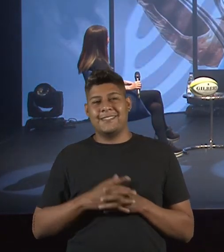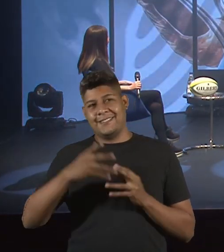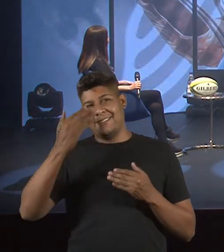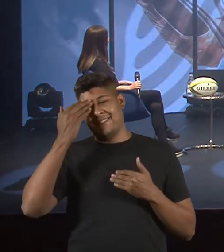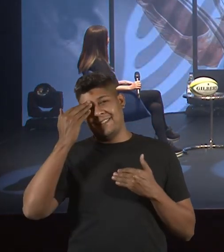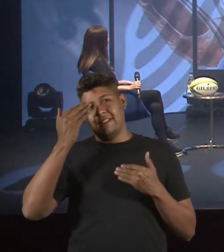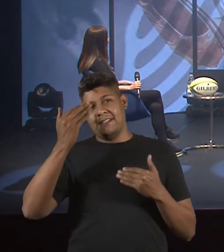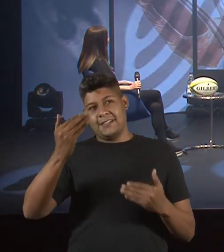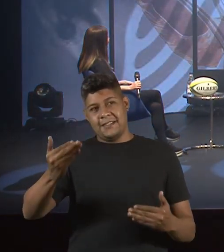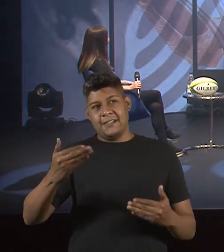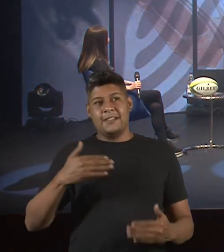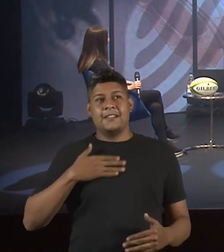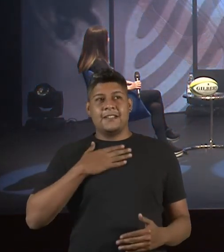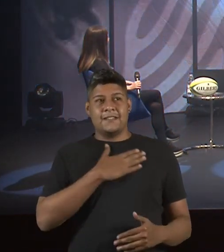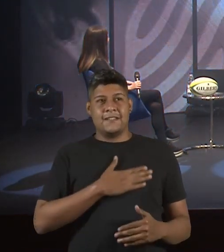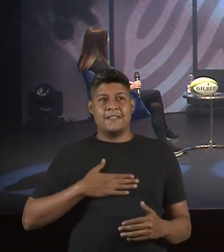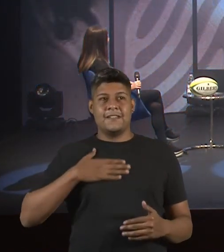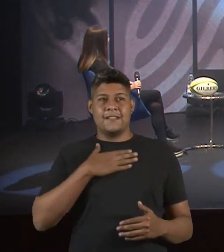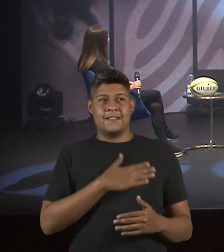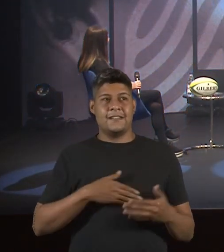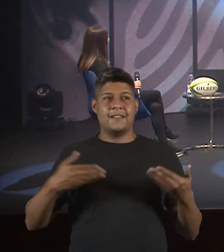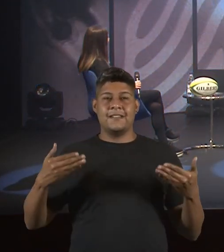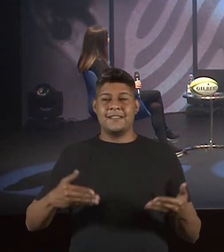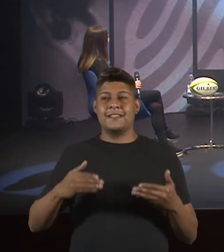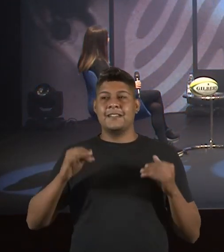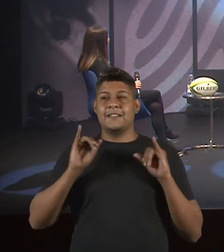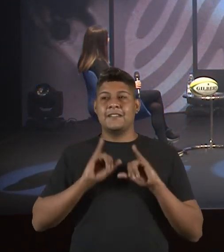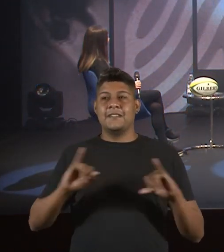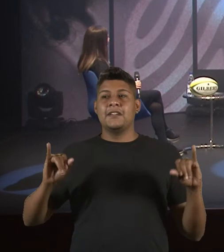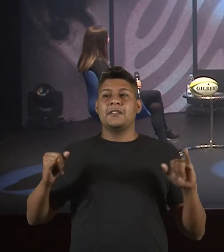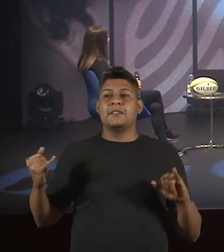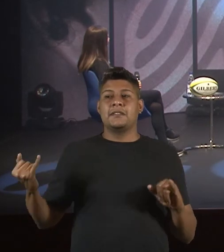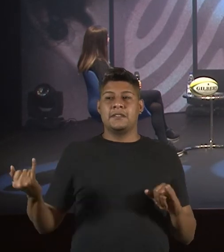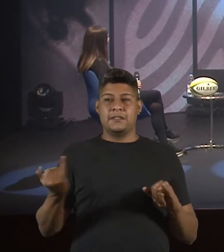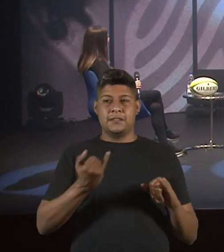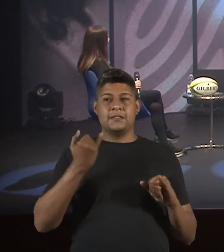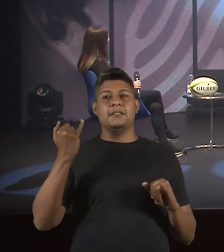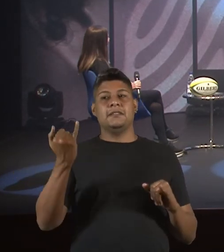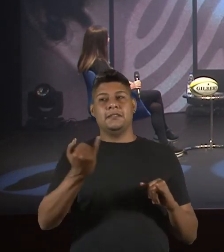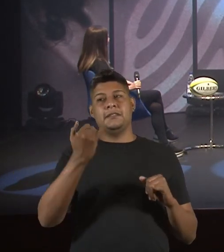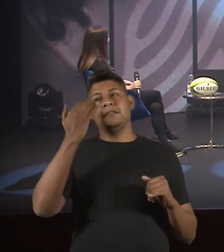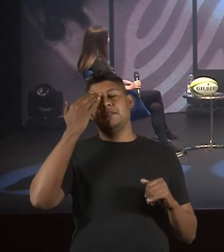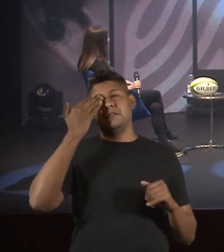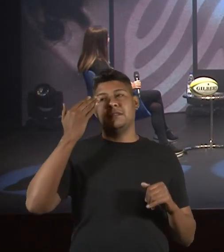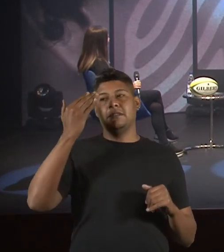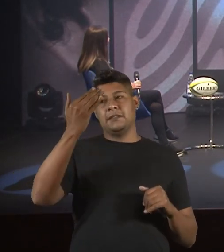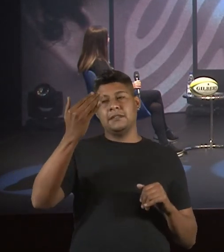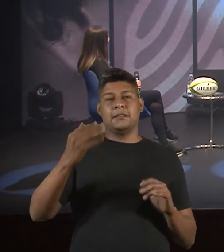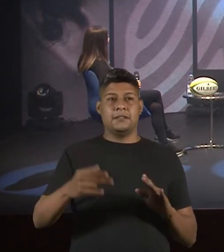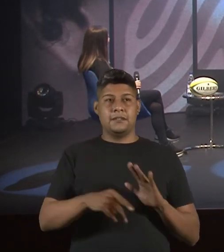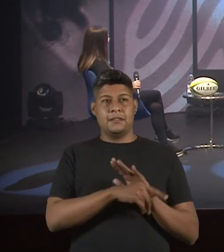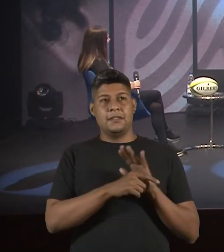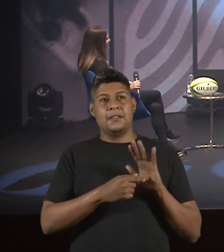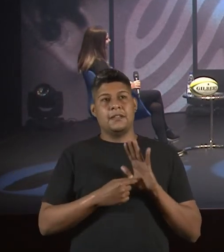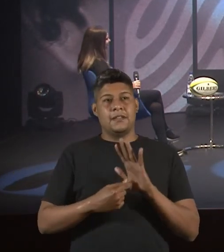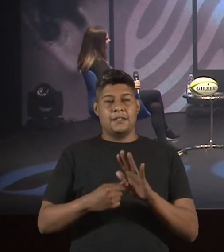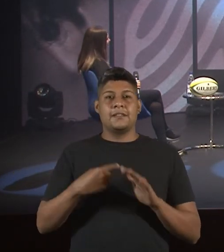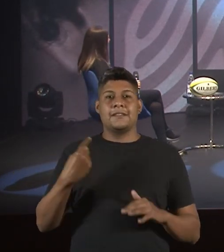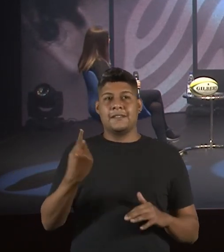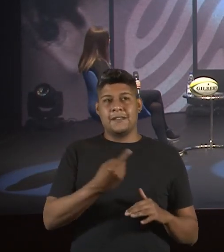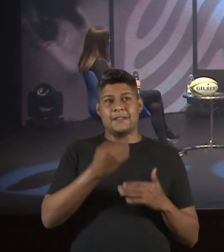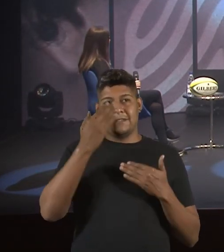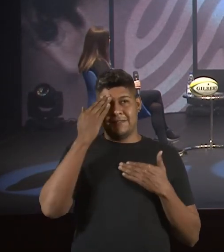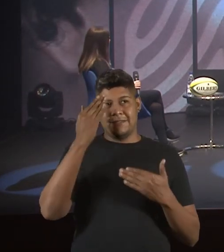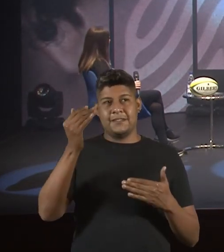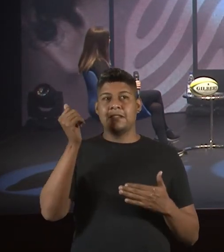Obrigada. Estou muito feliz de estar aqui. Que dados, não é? Importantíssimo, Neyvia. Muito obrigada por trazer para a gente. E obrigada,